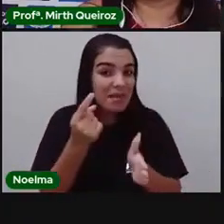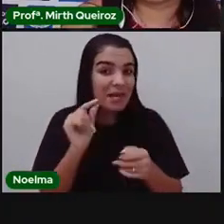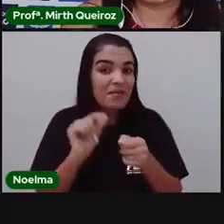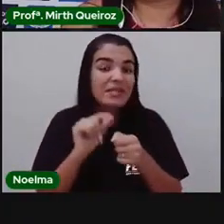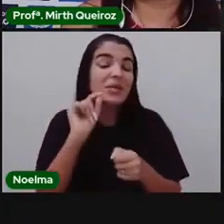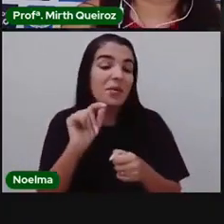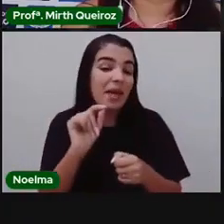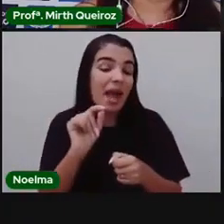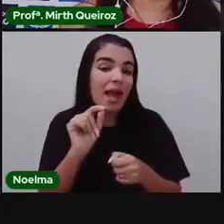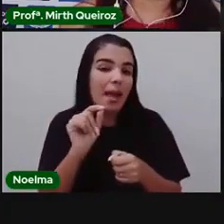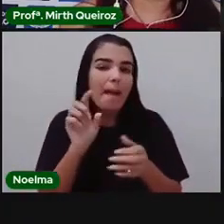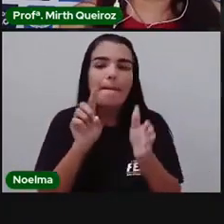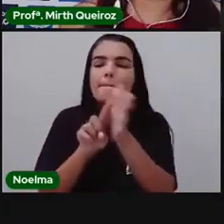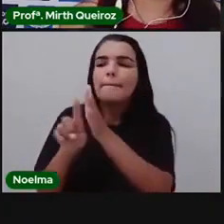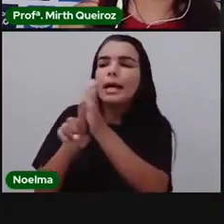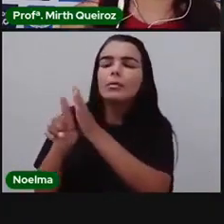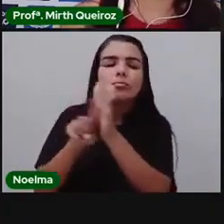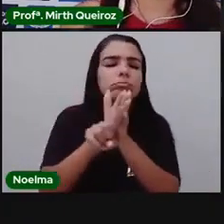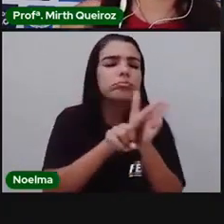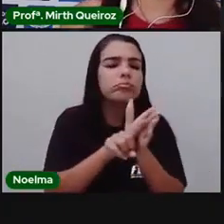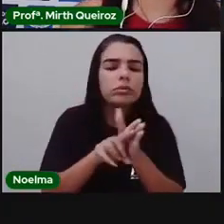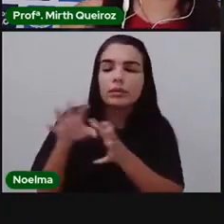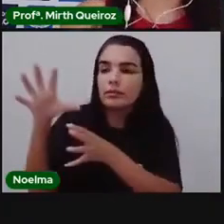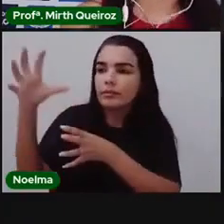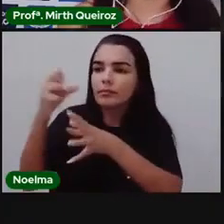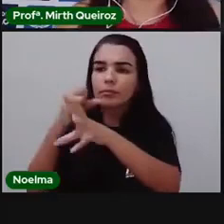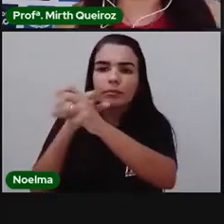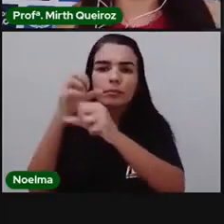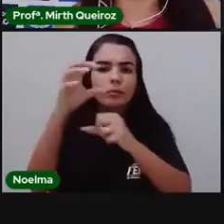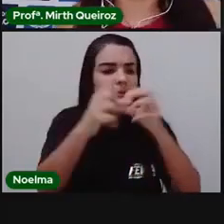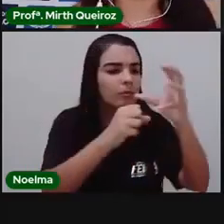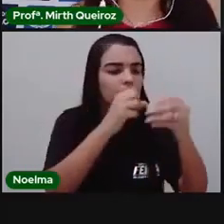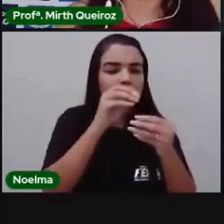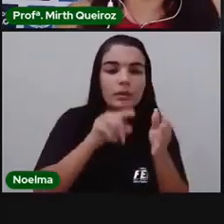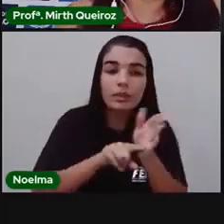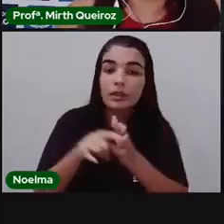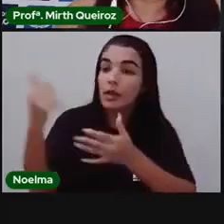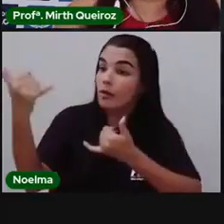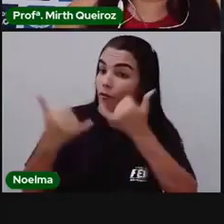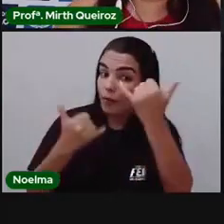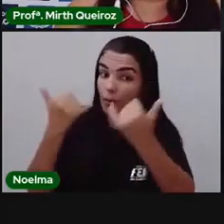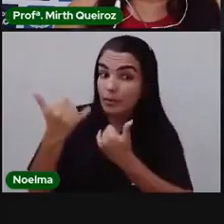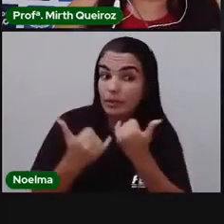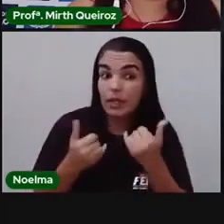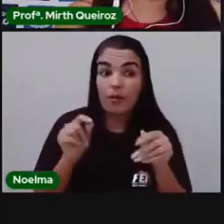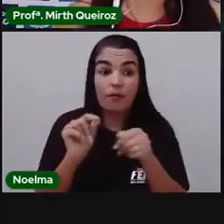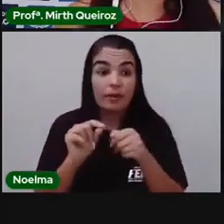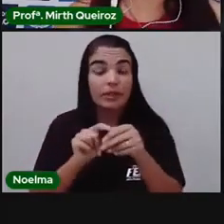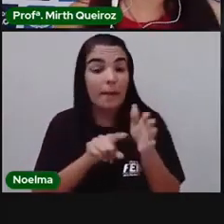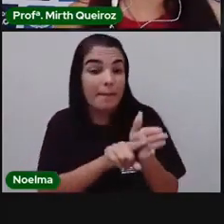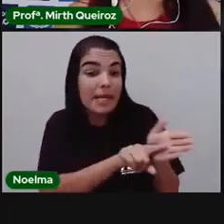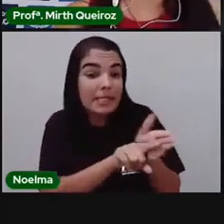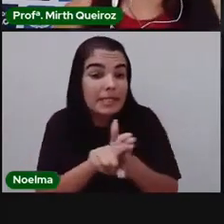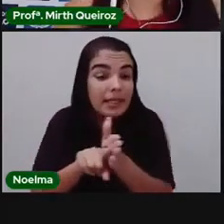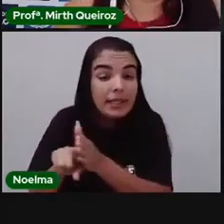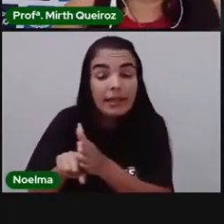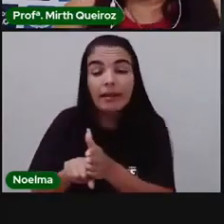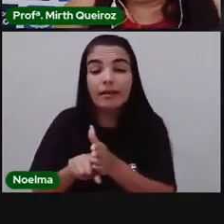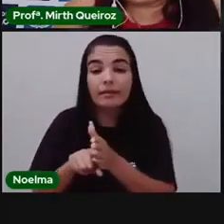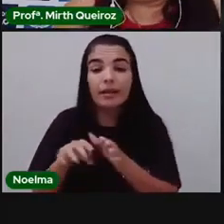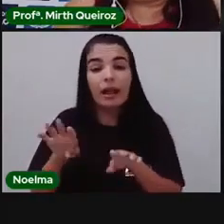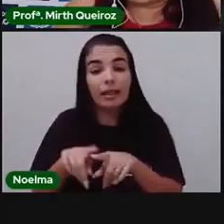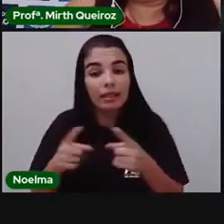coletar os dados, né? Então, quando eles vão montar um gráfico, primeiro eles têm que fazer uma pesquisa. E nessa pesquisa, a gente